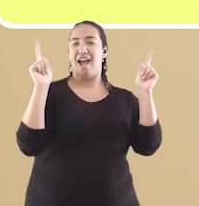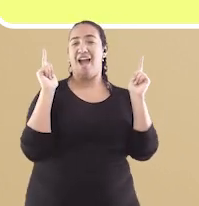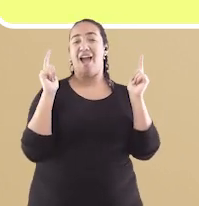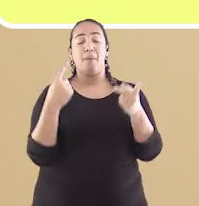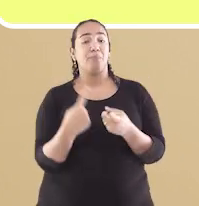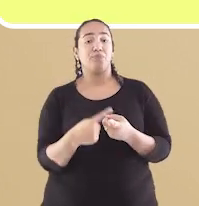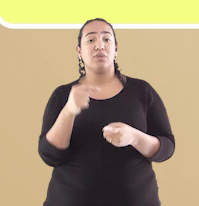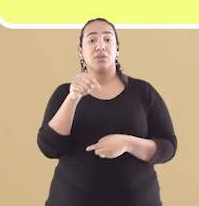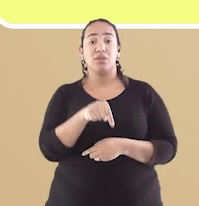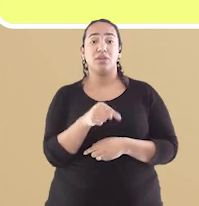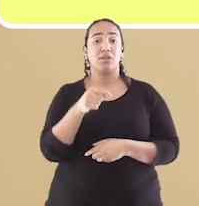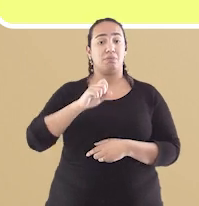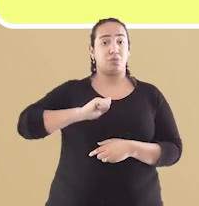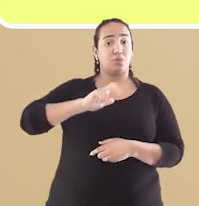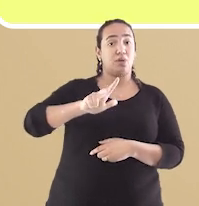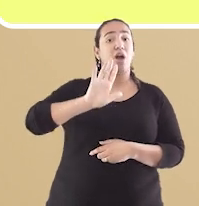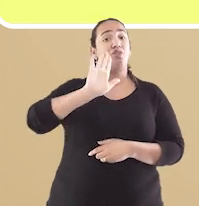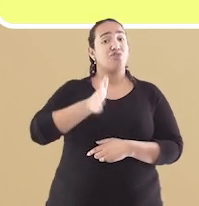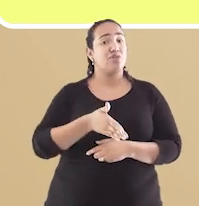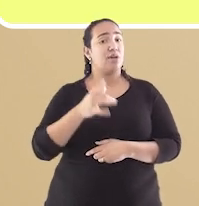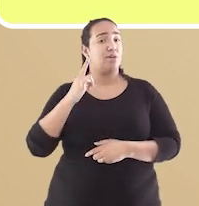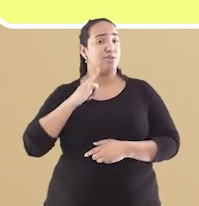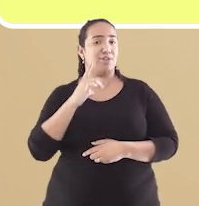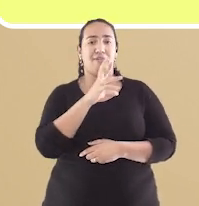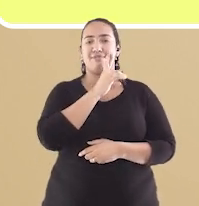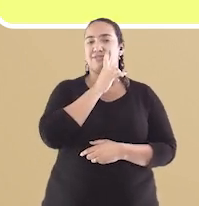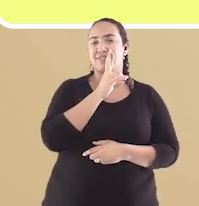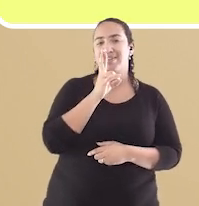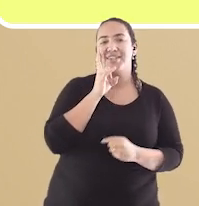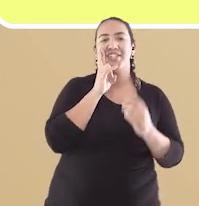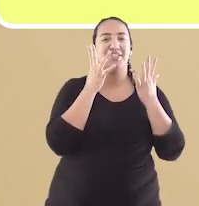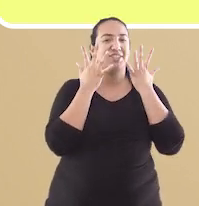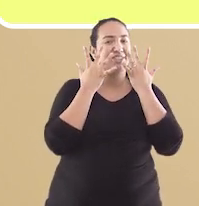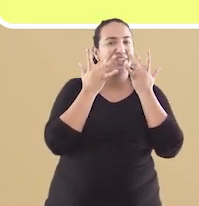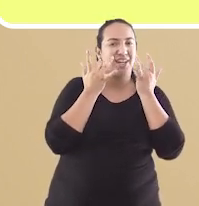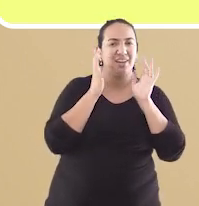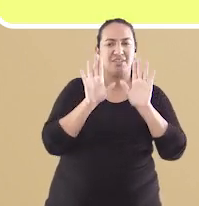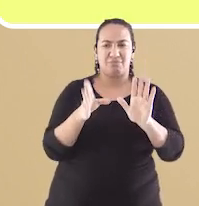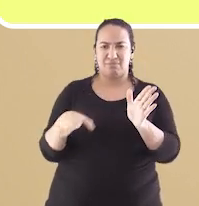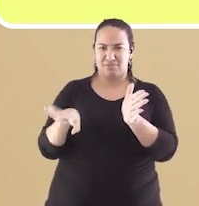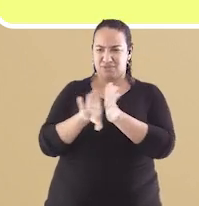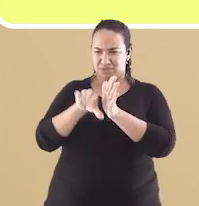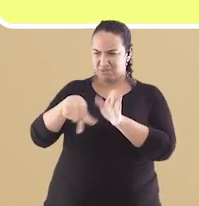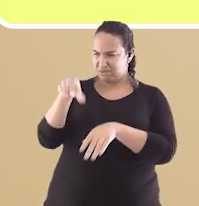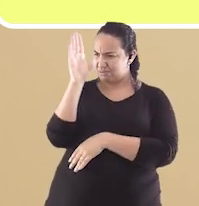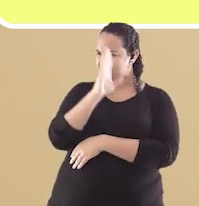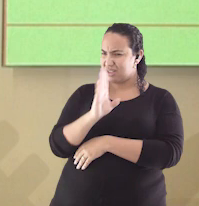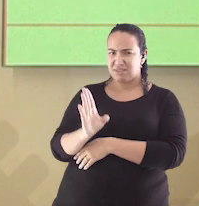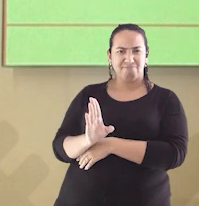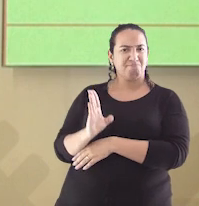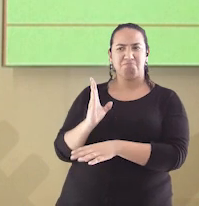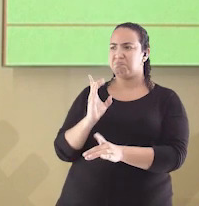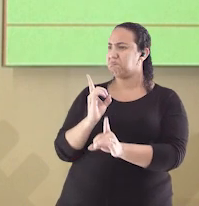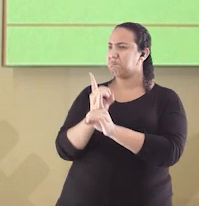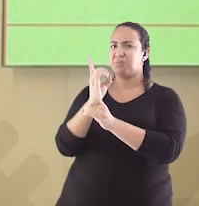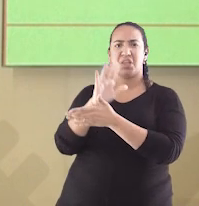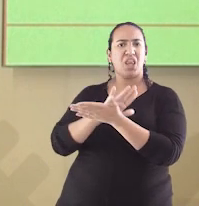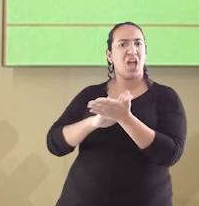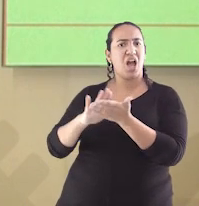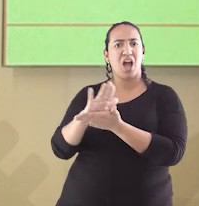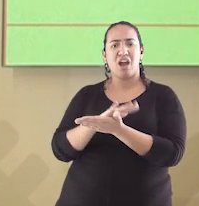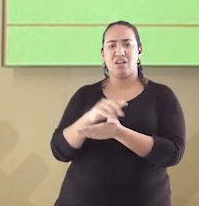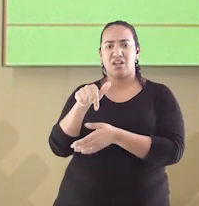com teatros, restaurantes, eventos sociais. Ao chegar no país tropical, não foi bem isso que encontraram. A vida na